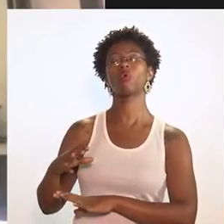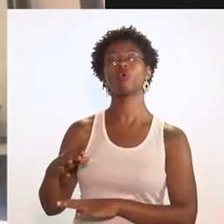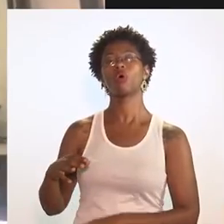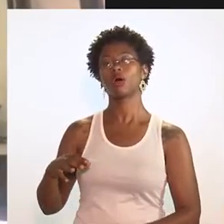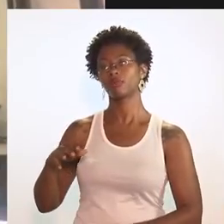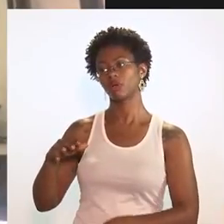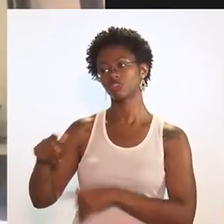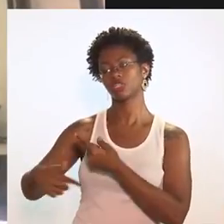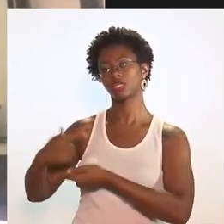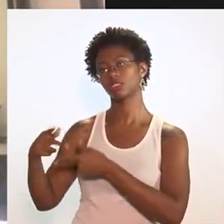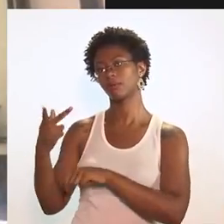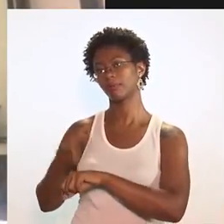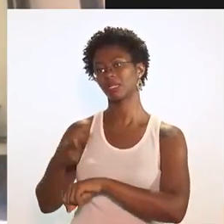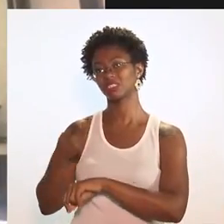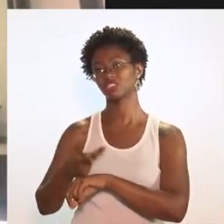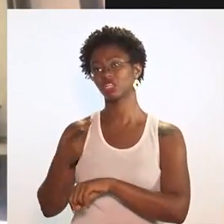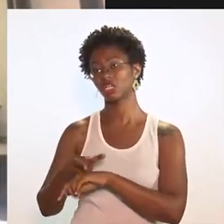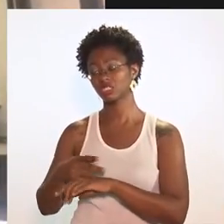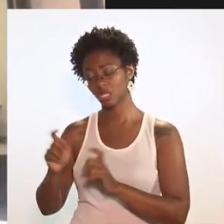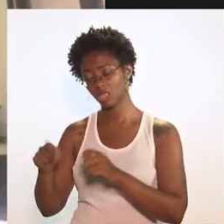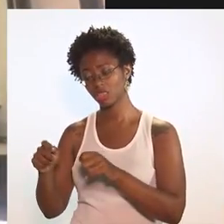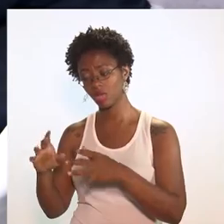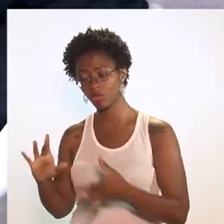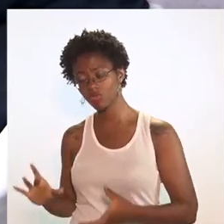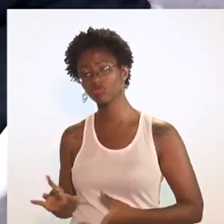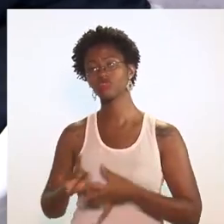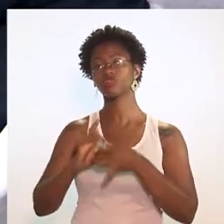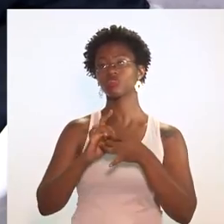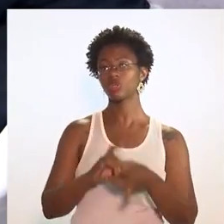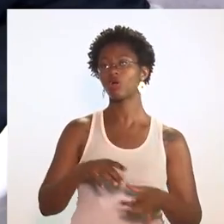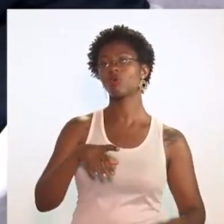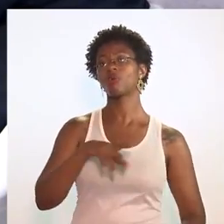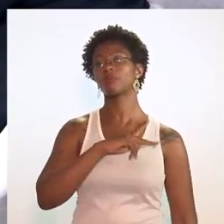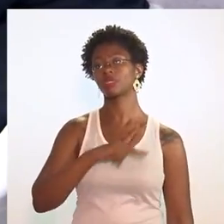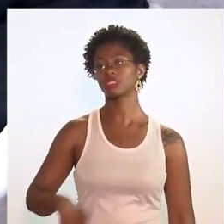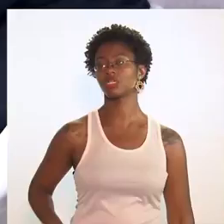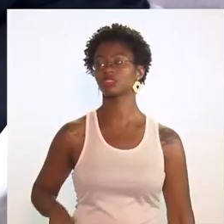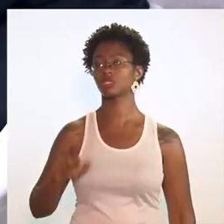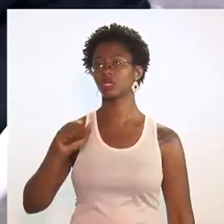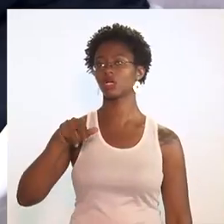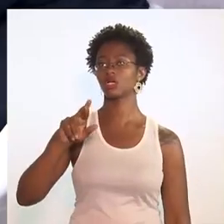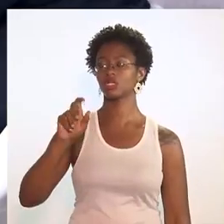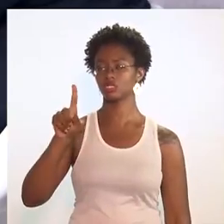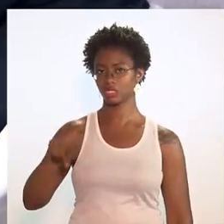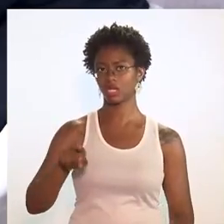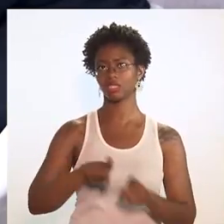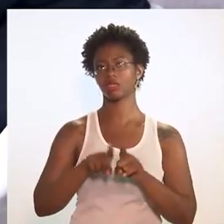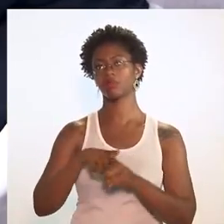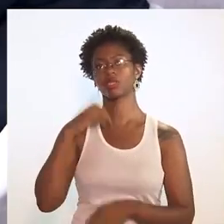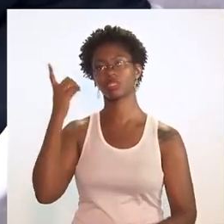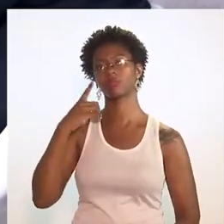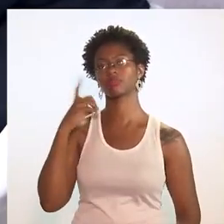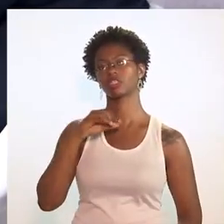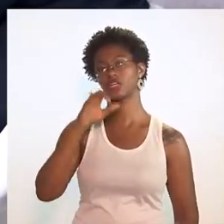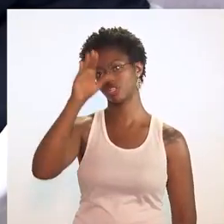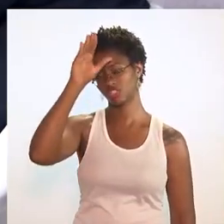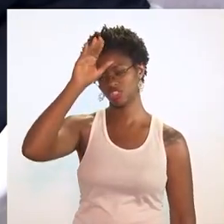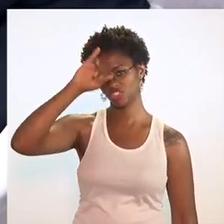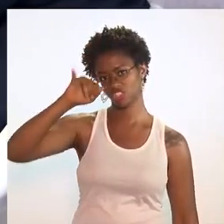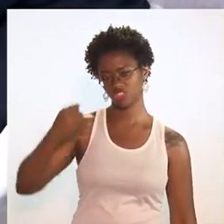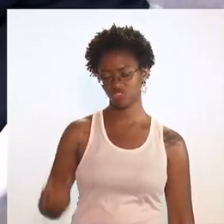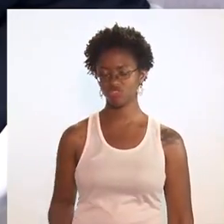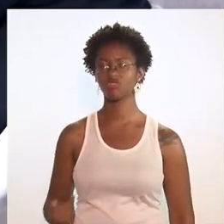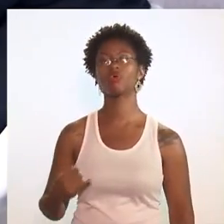contemplar. Junto com o apoio da Carta Legislativa, junto com o presidente André Siciliano, com a deputada Tia Júnior e com todos os outros